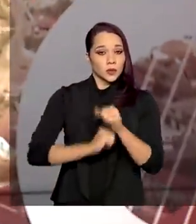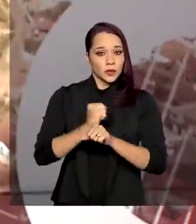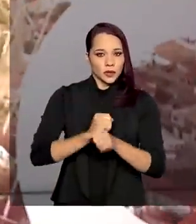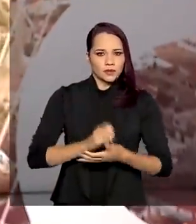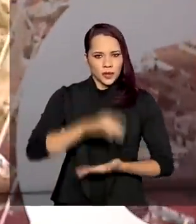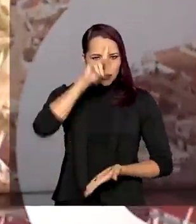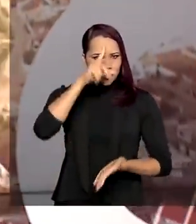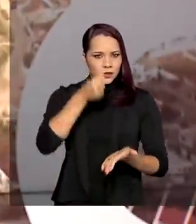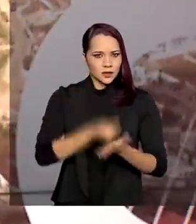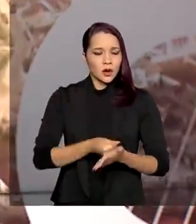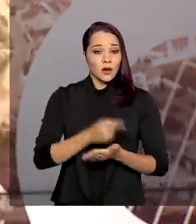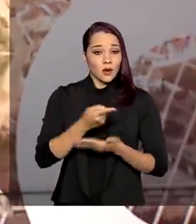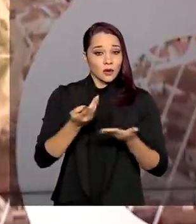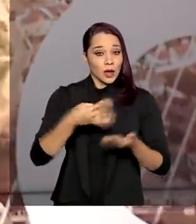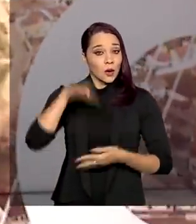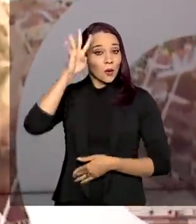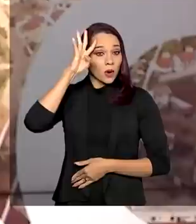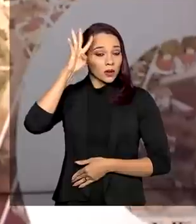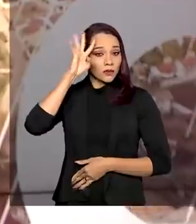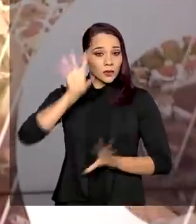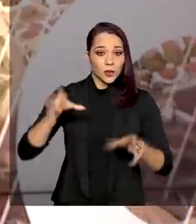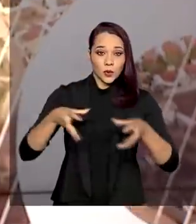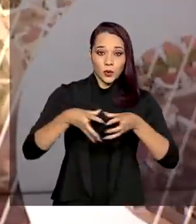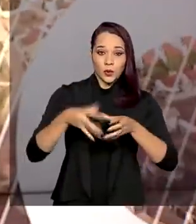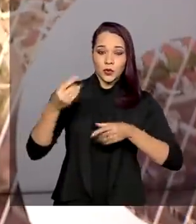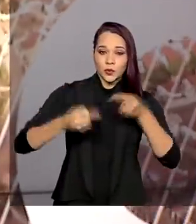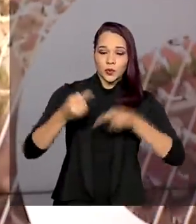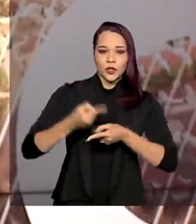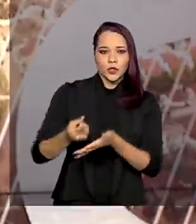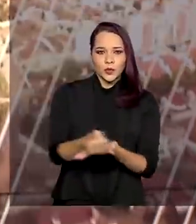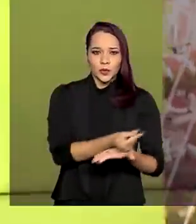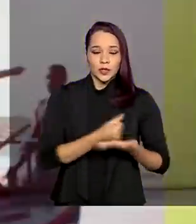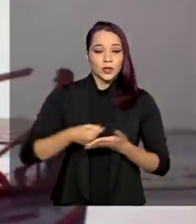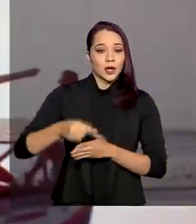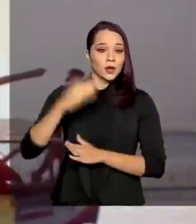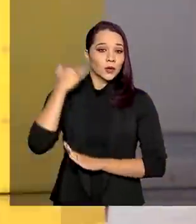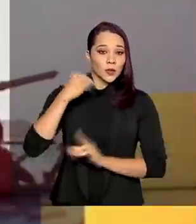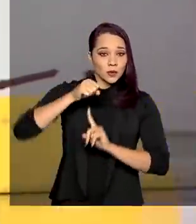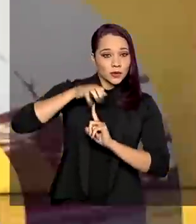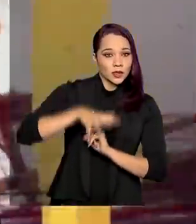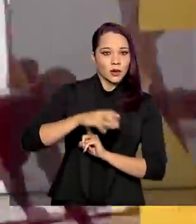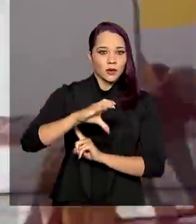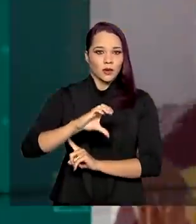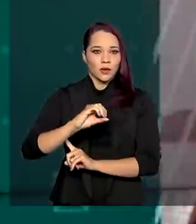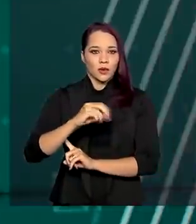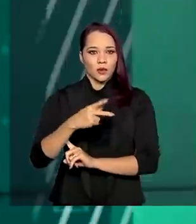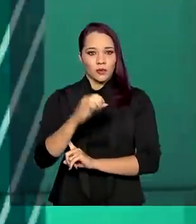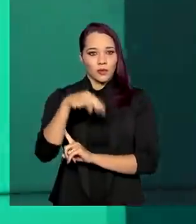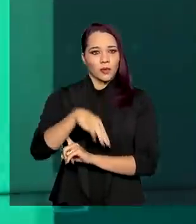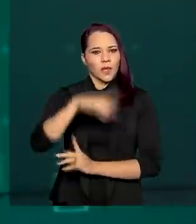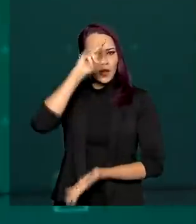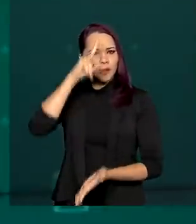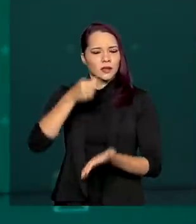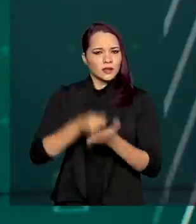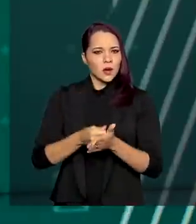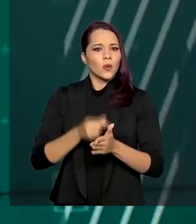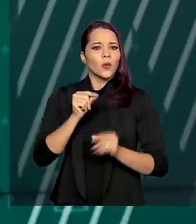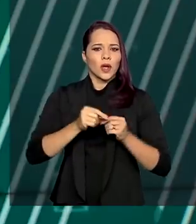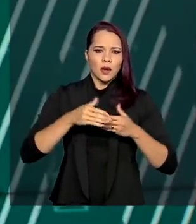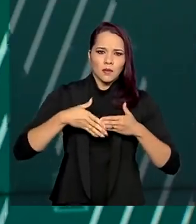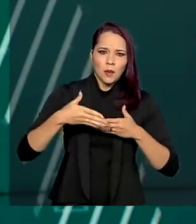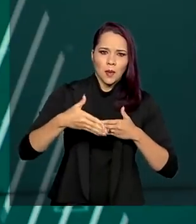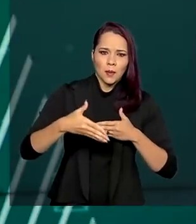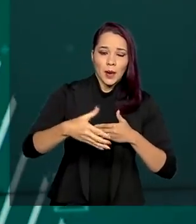A decisão foi tomada nesta quarta-feira pelo Comitê de Política Monetária do Banco Central, Copom. A decisão interrompe uma